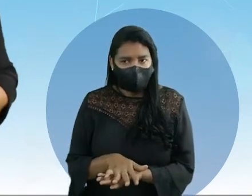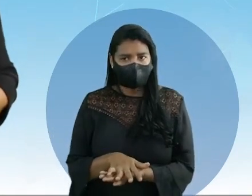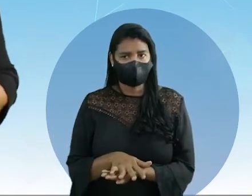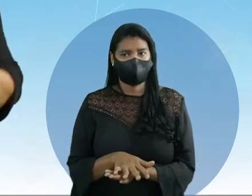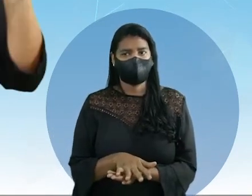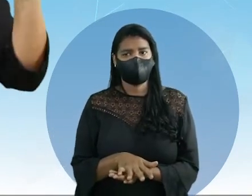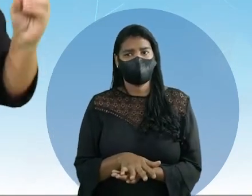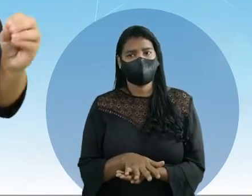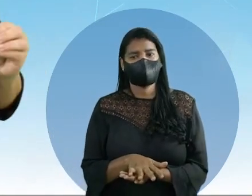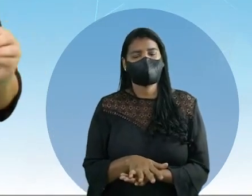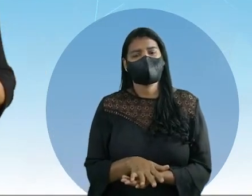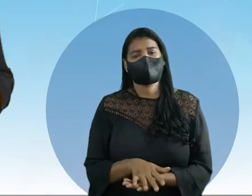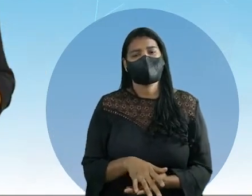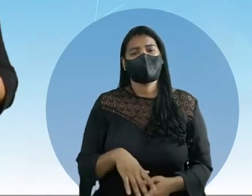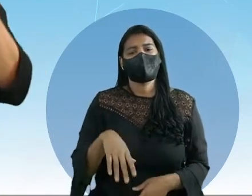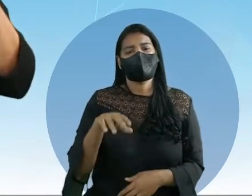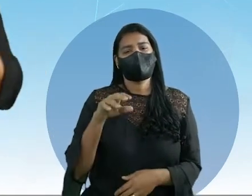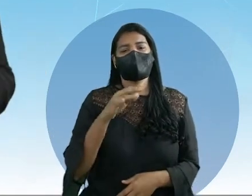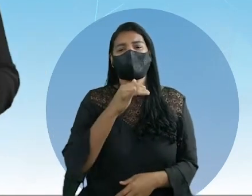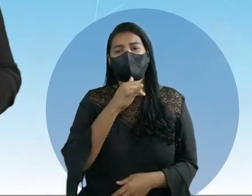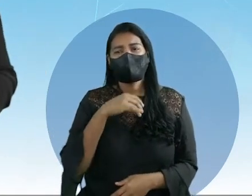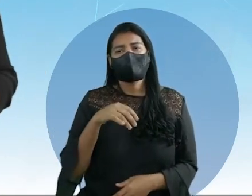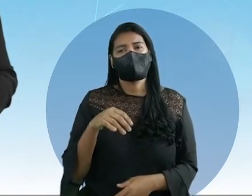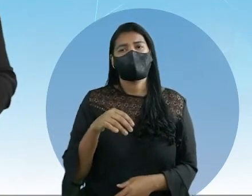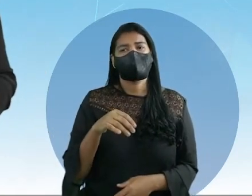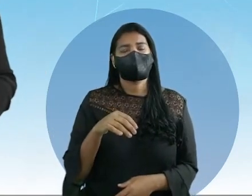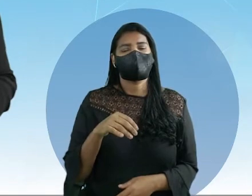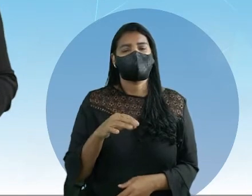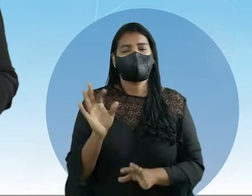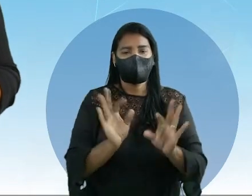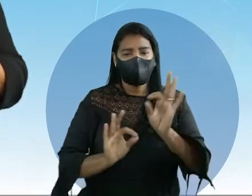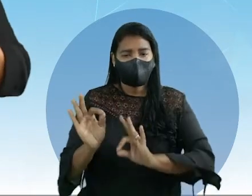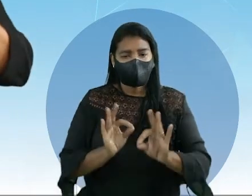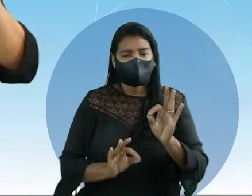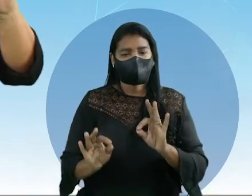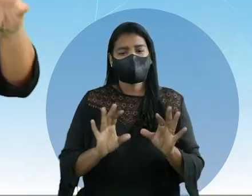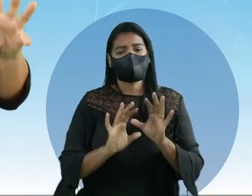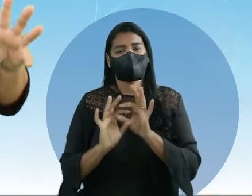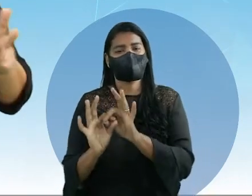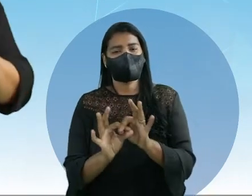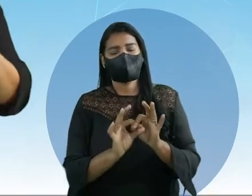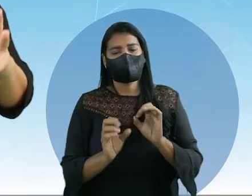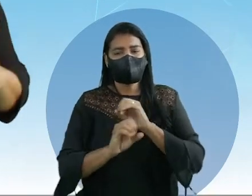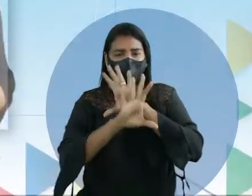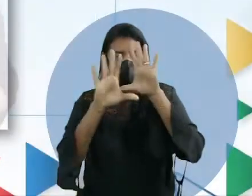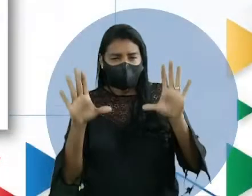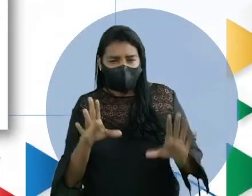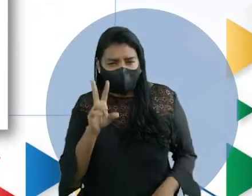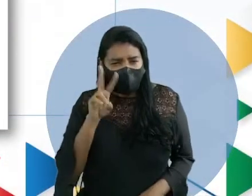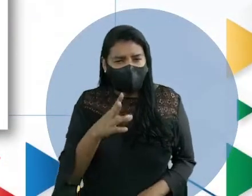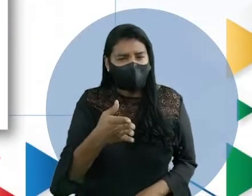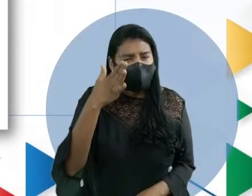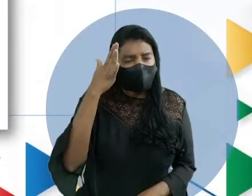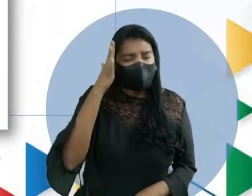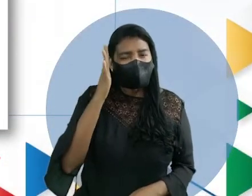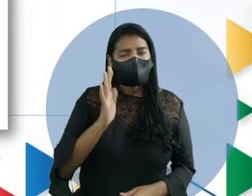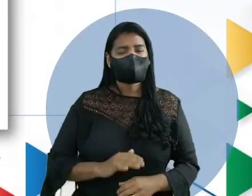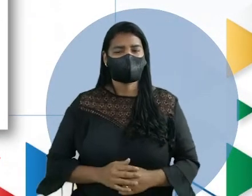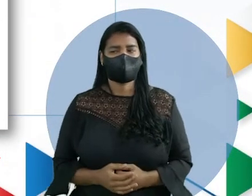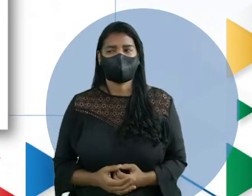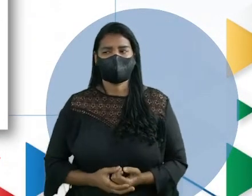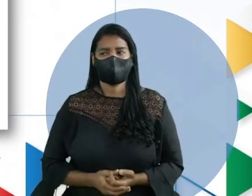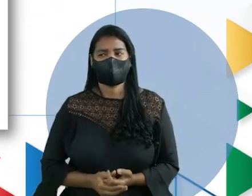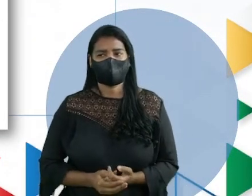diz a ONU, a União, a Organização das Nações Unidas. Então, está meio clarinho aí, mas acho que dá para vocês verem. Vamos lá?